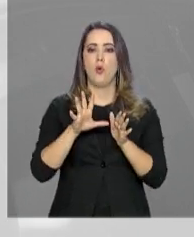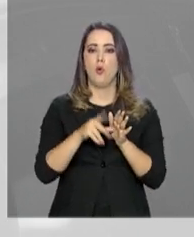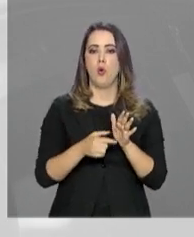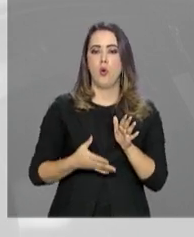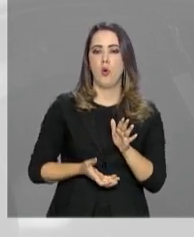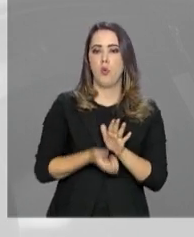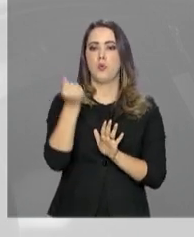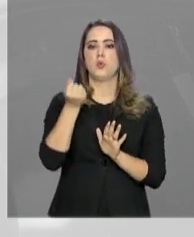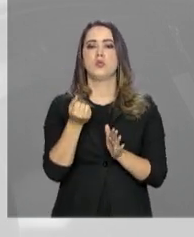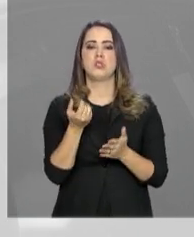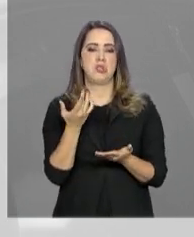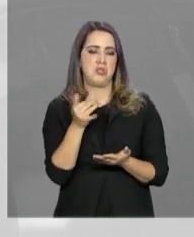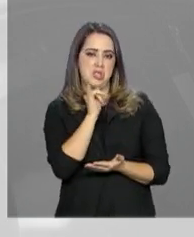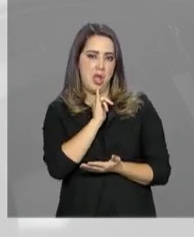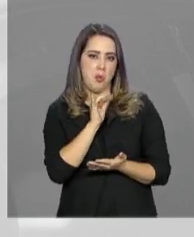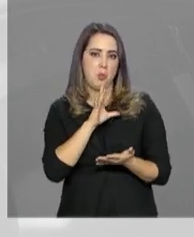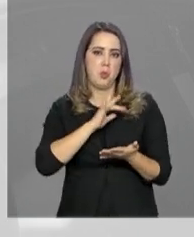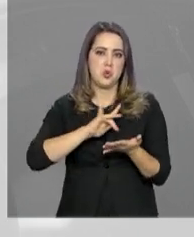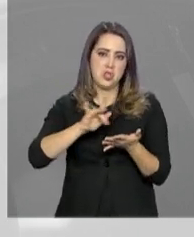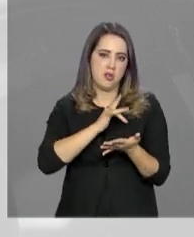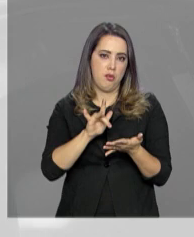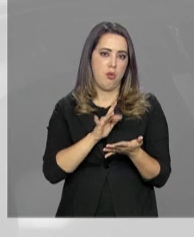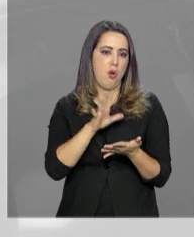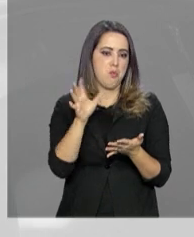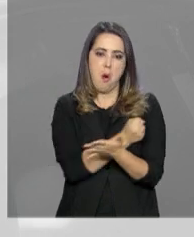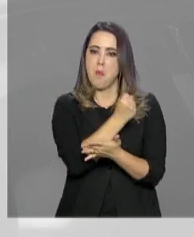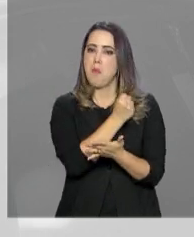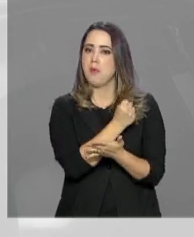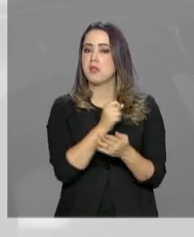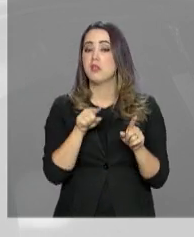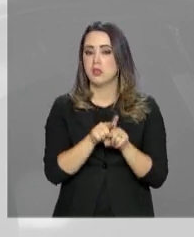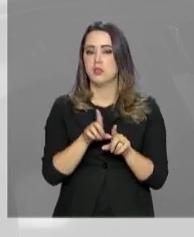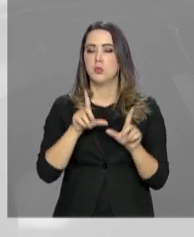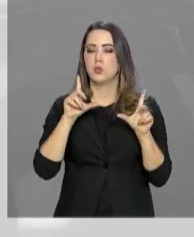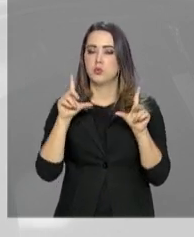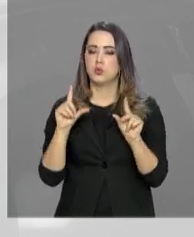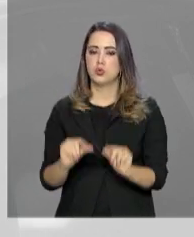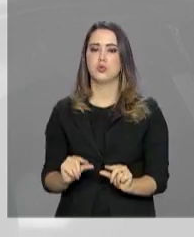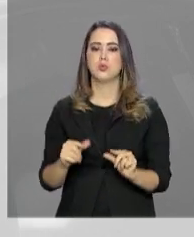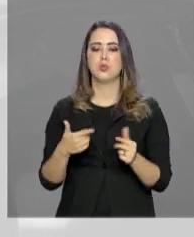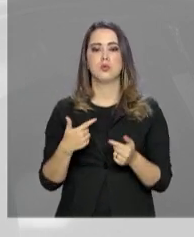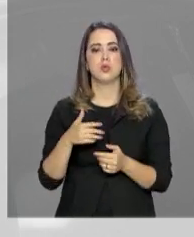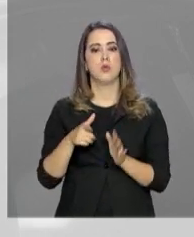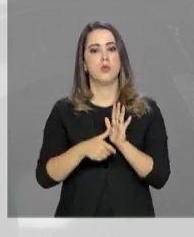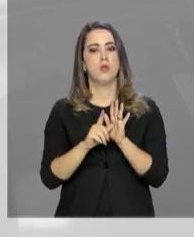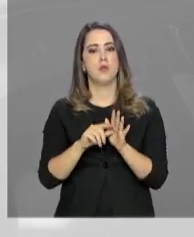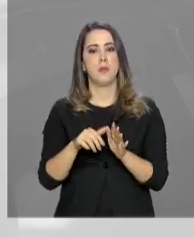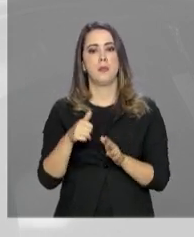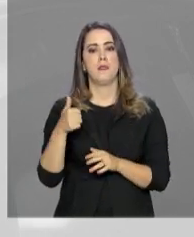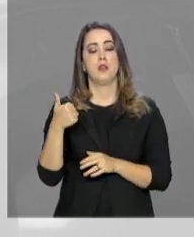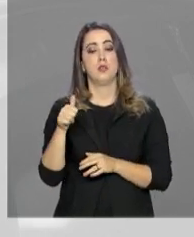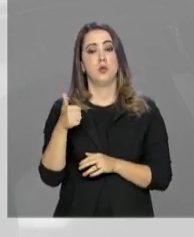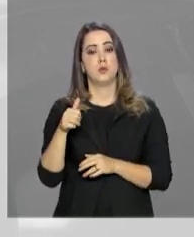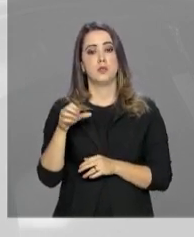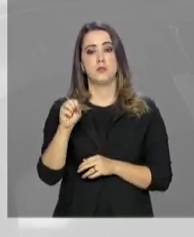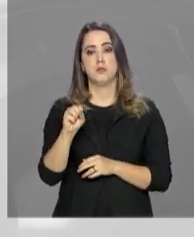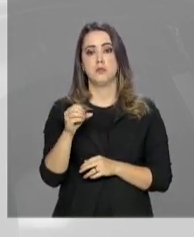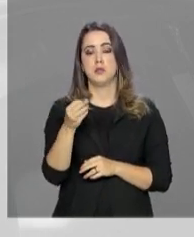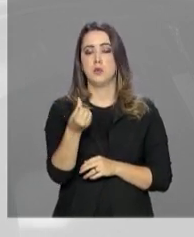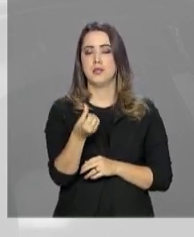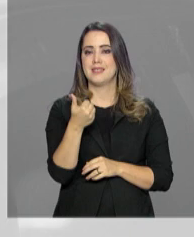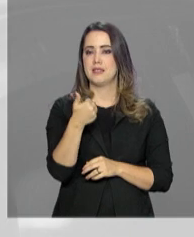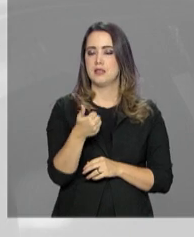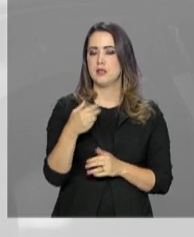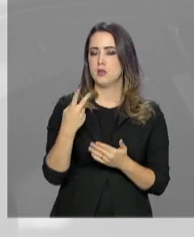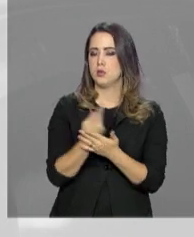de aparelhos celulares, também teve queda. Foram 11.861 ocorrências em maio, 14%